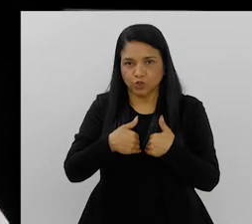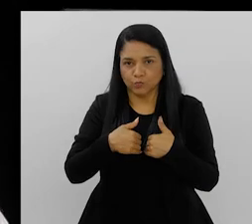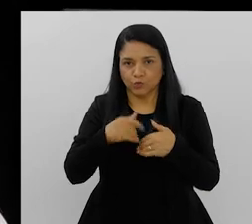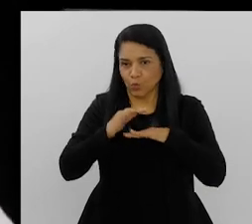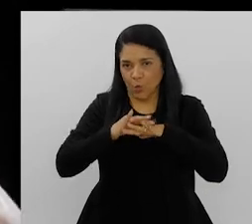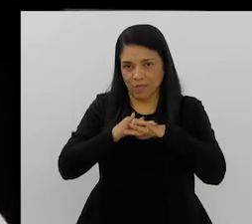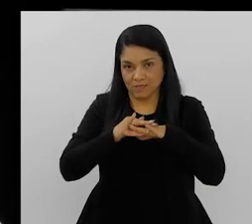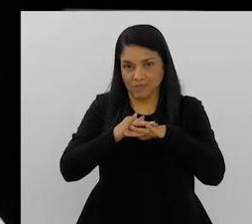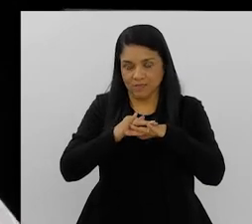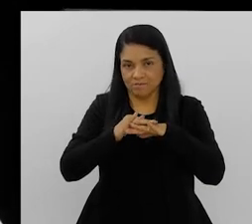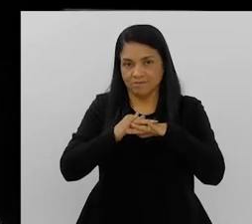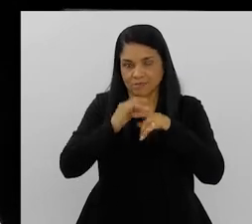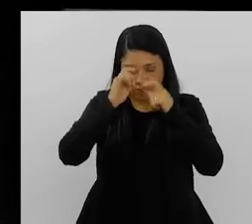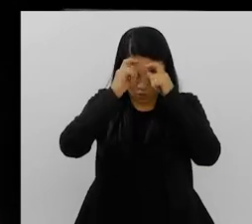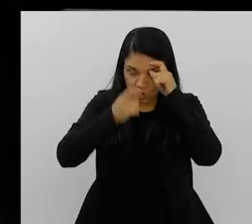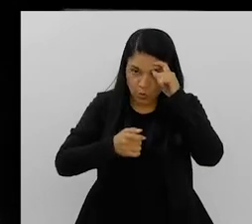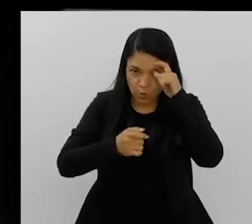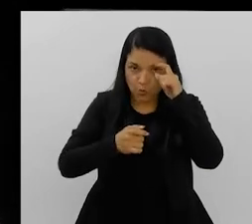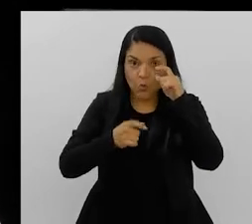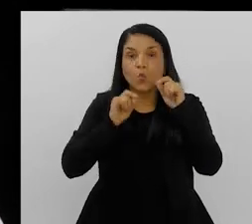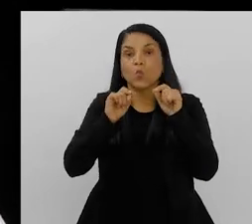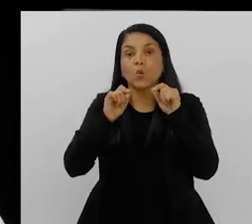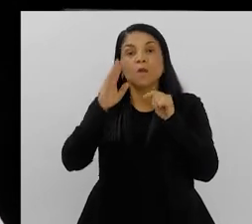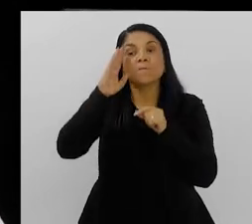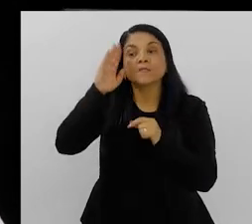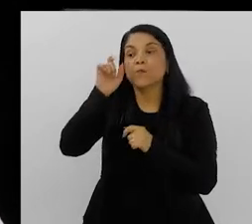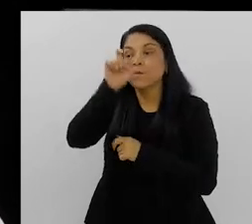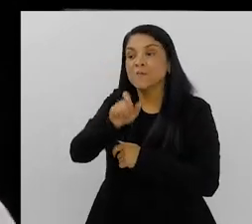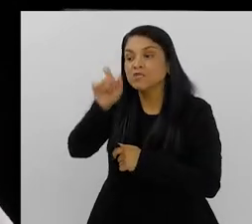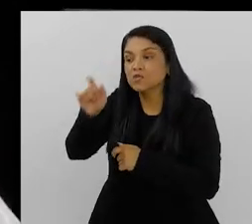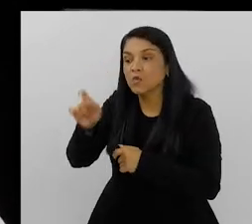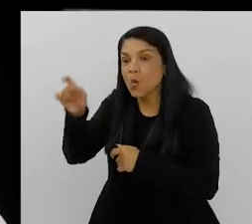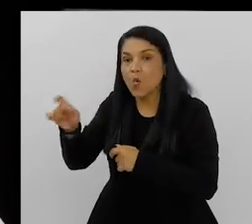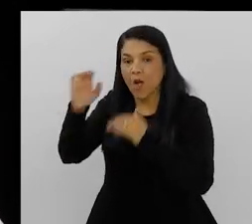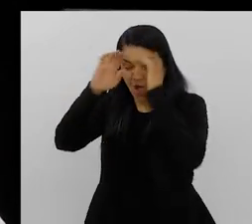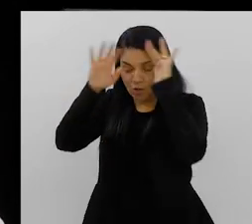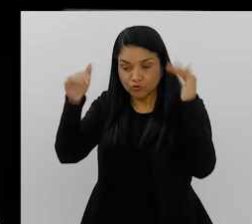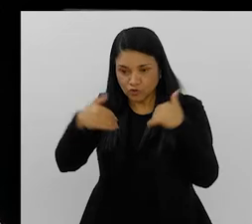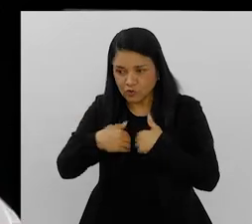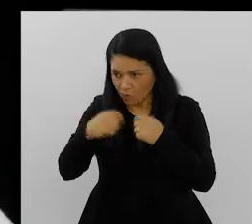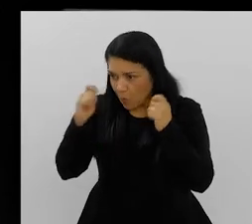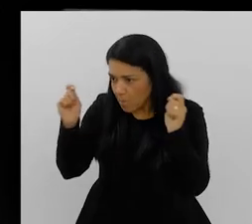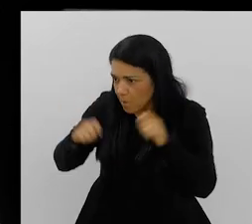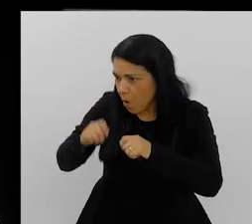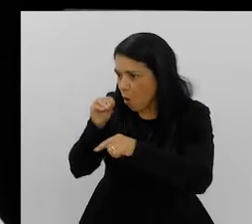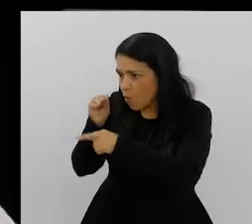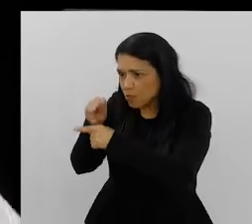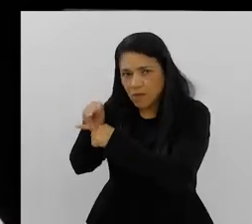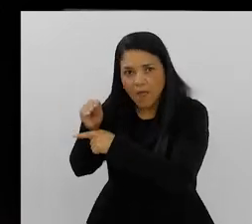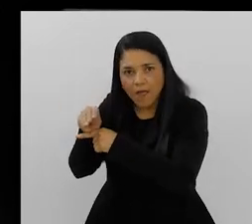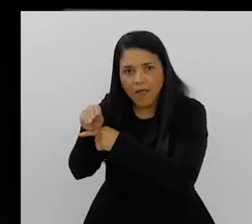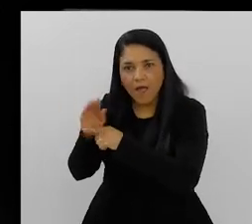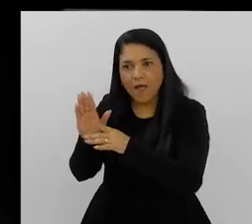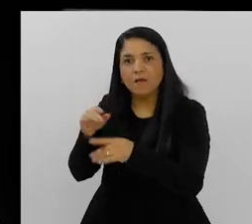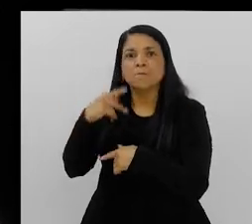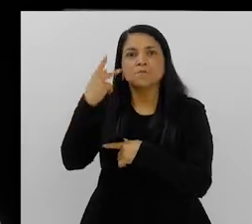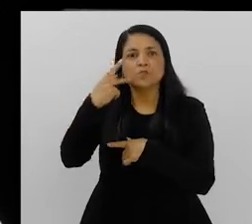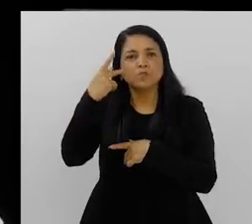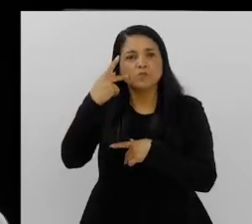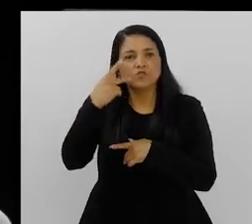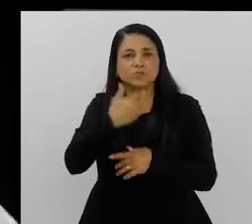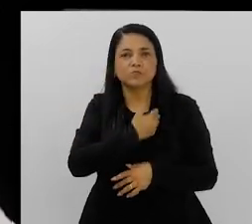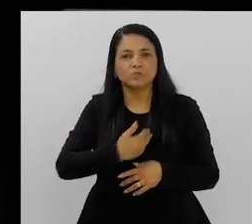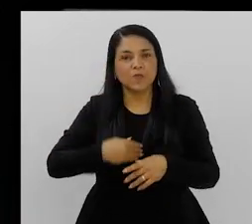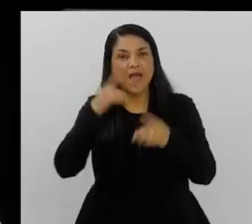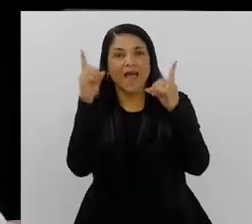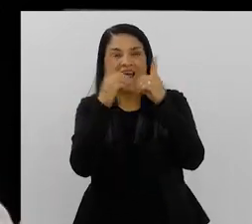importa o autismo, mas me importam os autistas. Eu quero saber dos autistas, eu quero saber quem são esses autistas, de que forma eu vou poder cuidar deles,